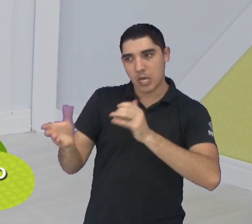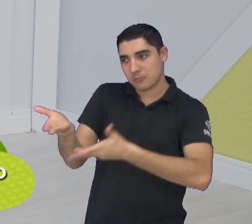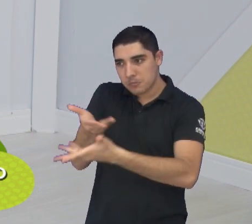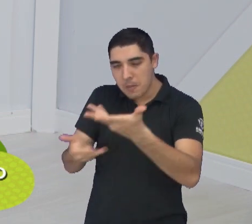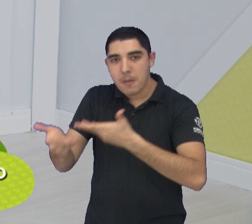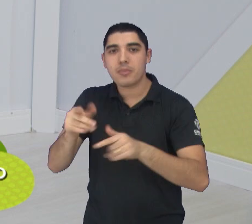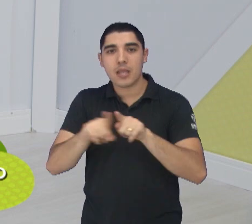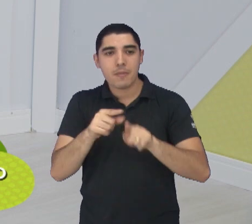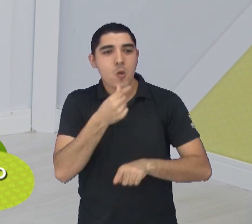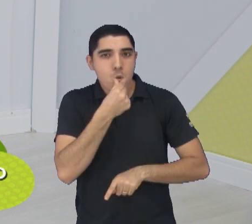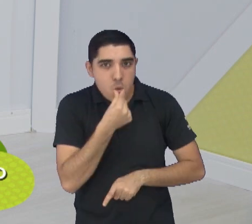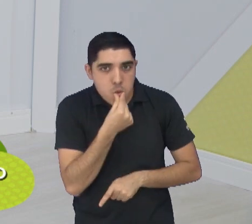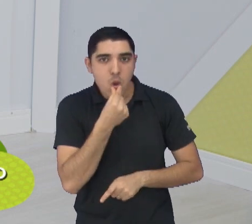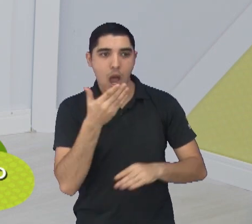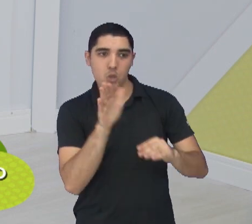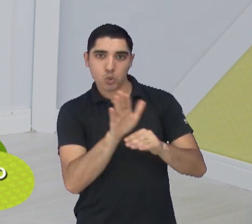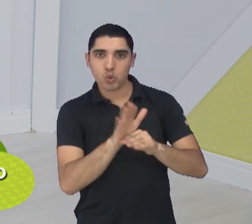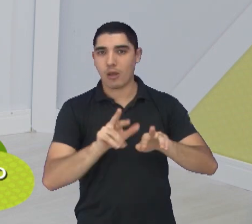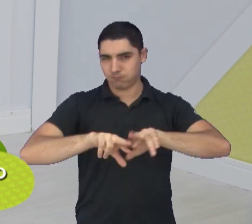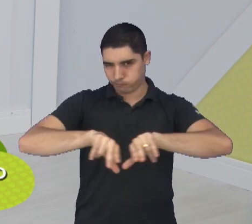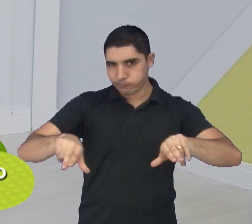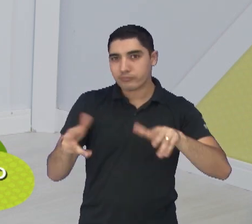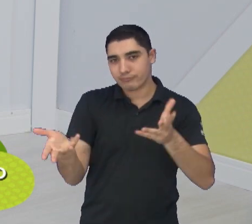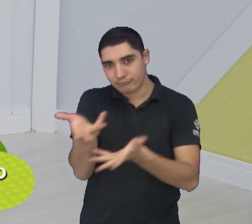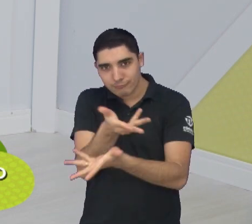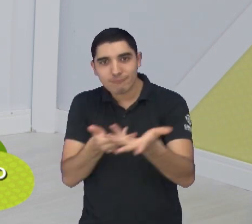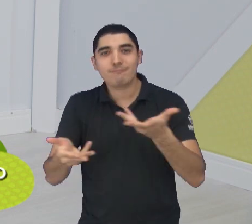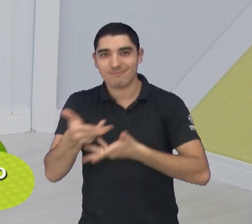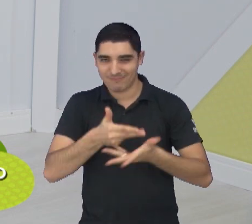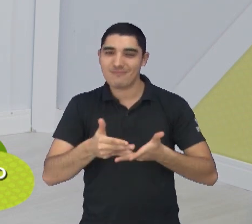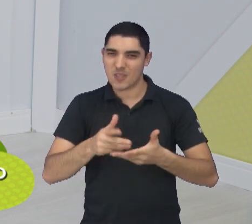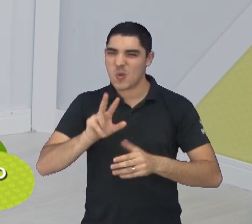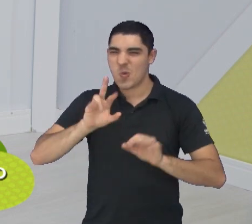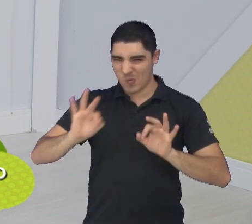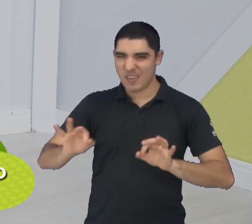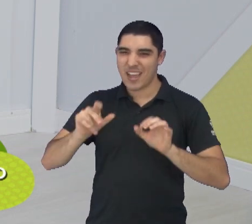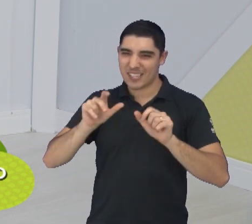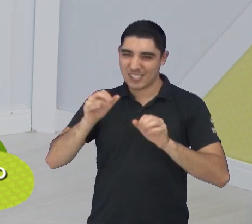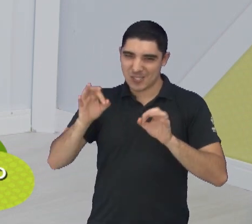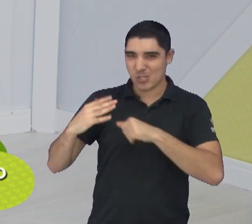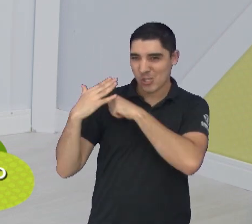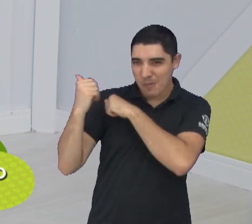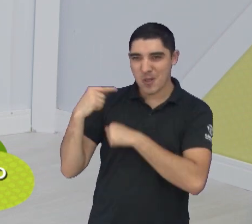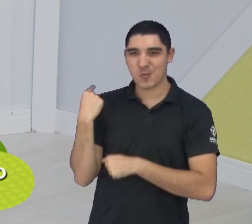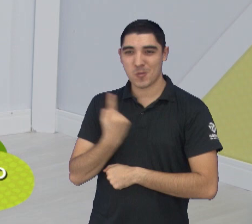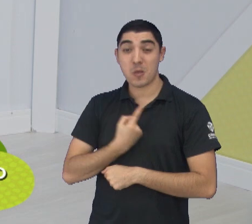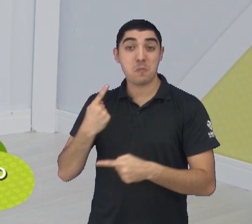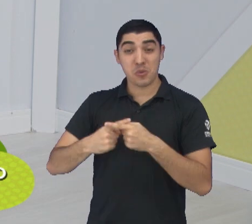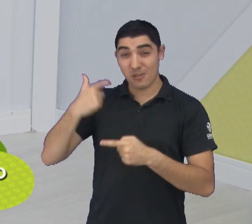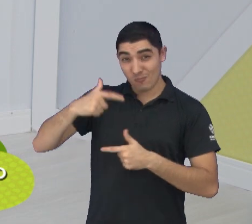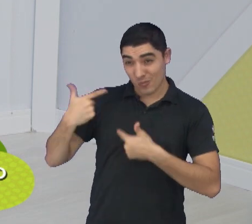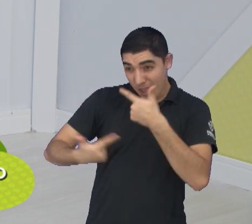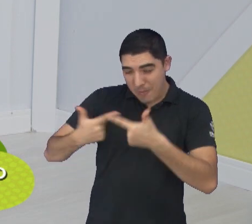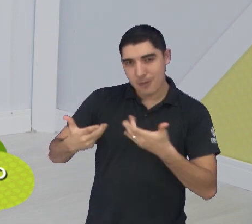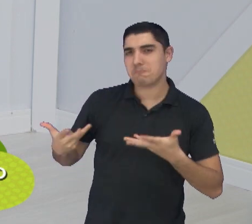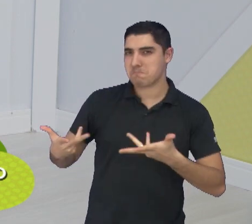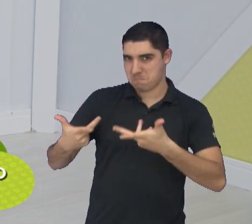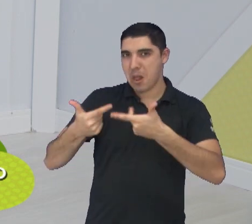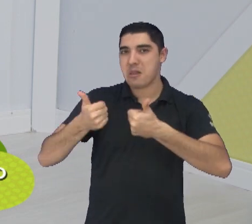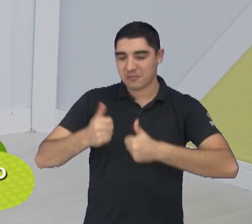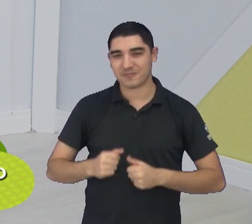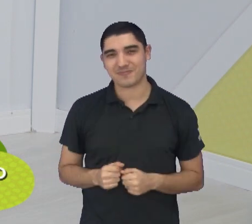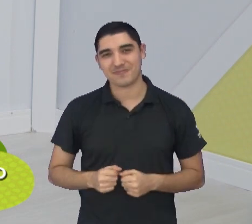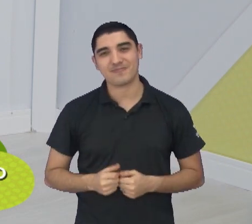as arbitragens da competição, e também o pessoal que está por lá, com certeza eles estarão lá, porque fazem um trabalho sensacional.